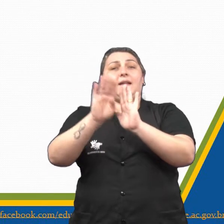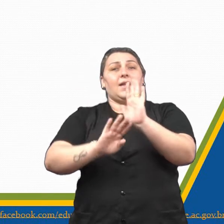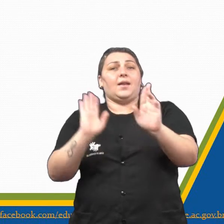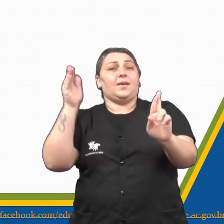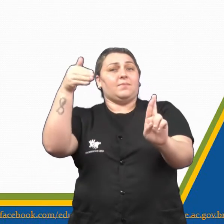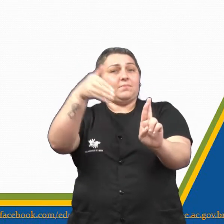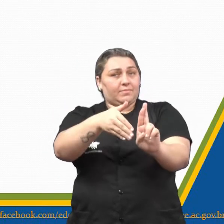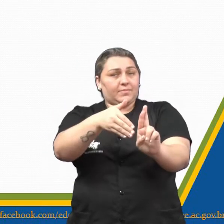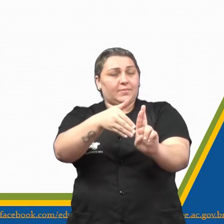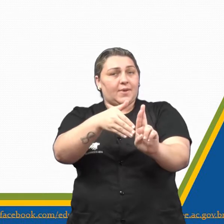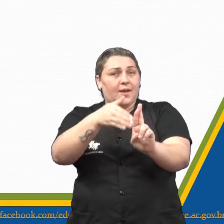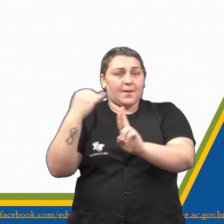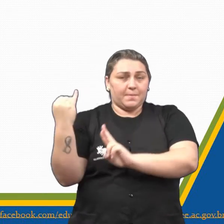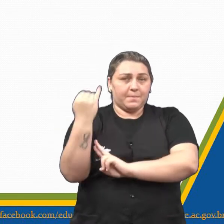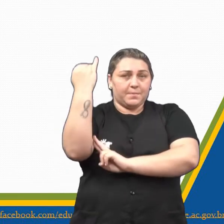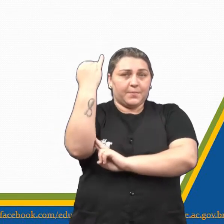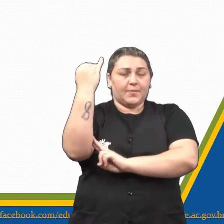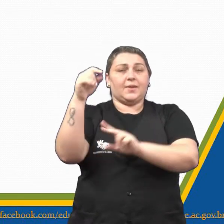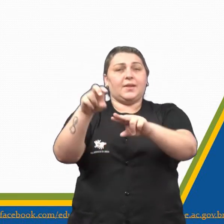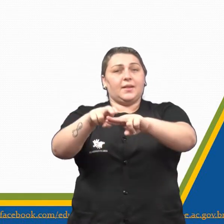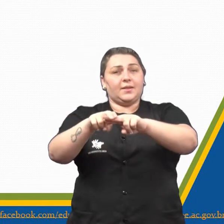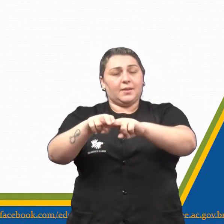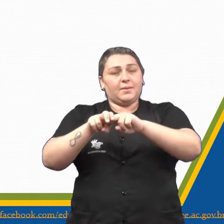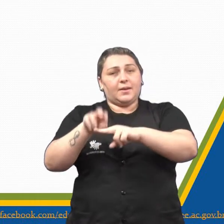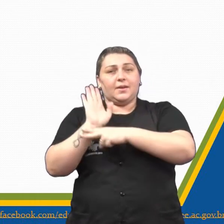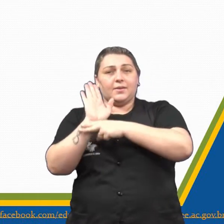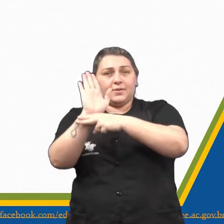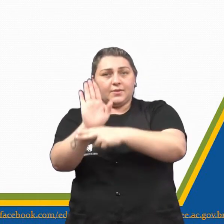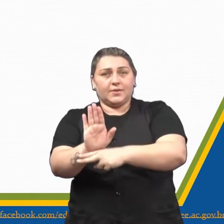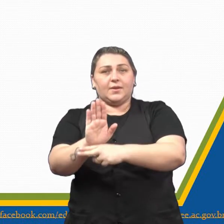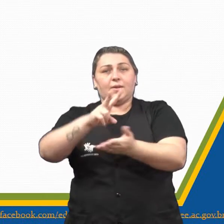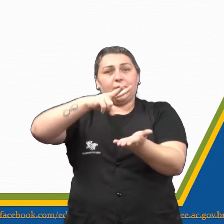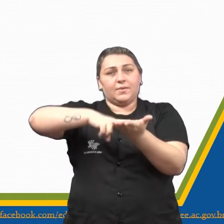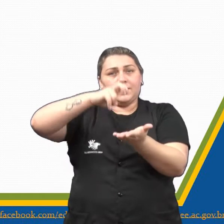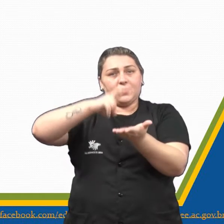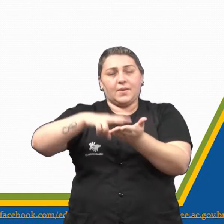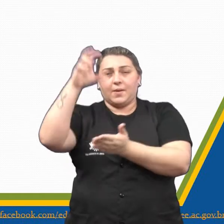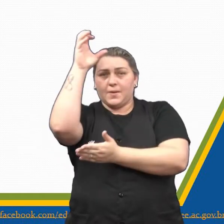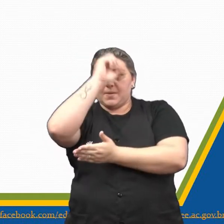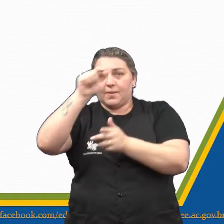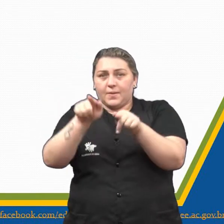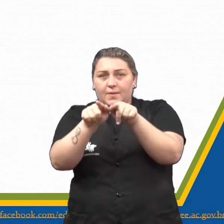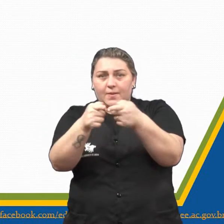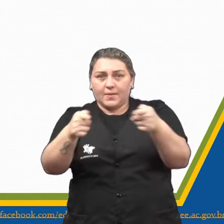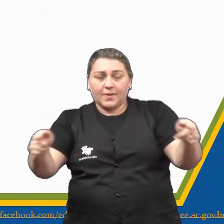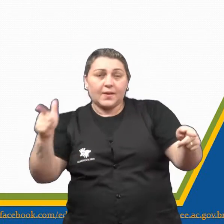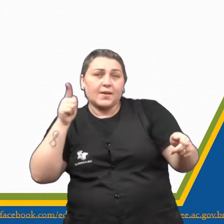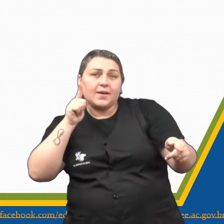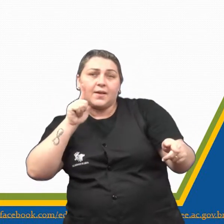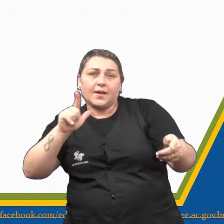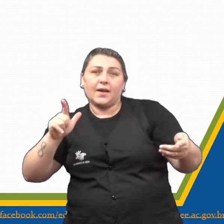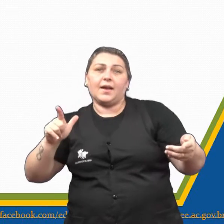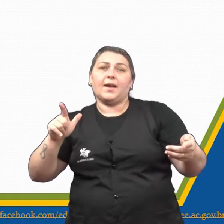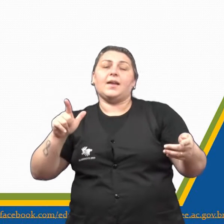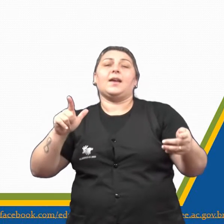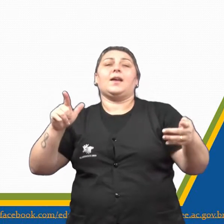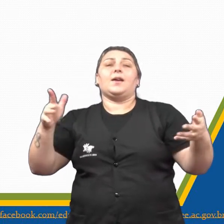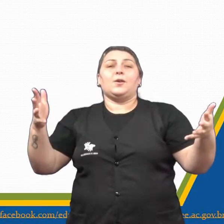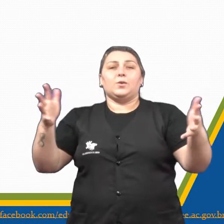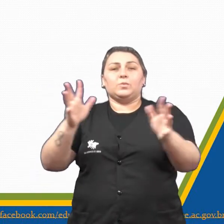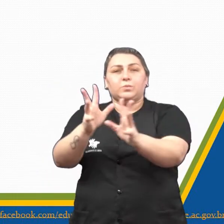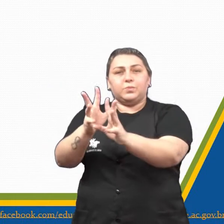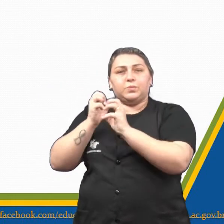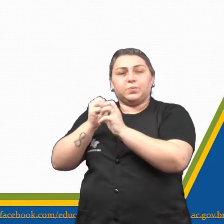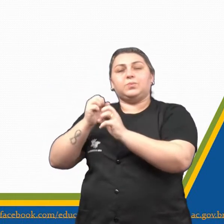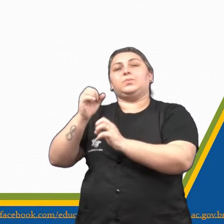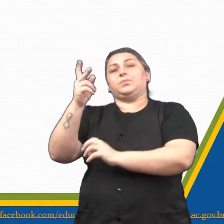é fundamental. Além de ajudar a adquirir vocabulário, aprender a gramática, ganhar fluência na fala e deixar